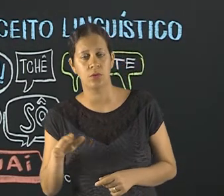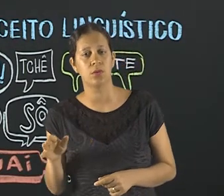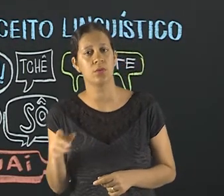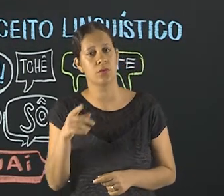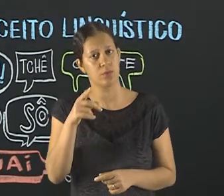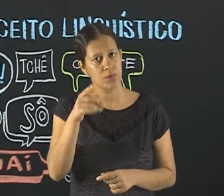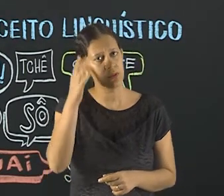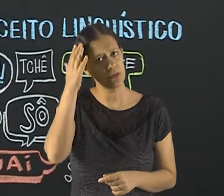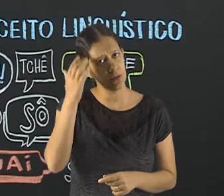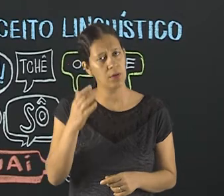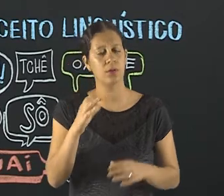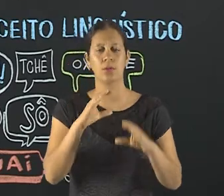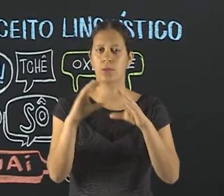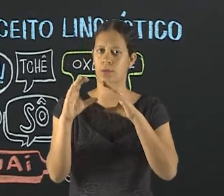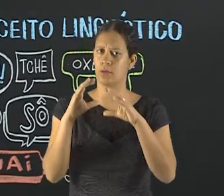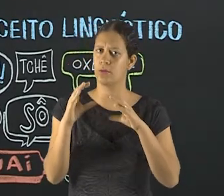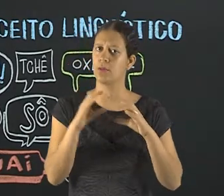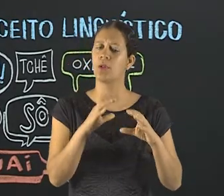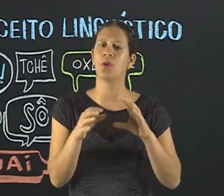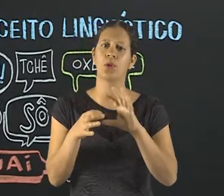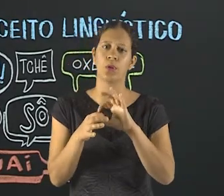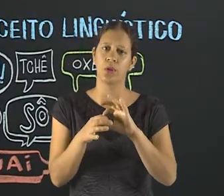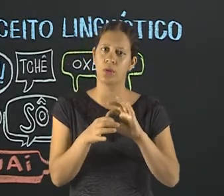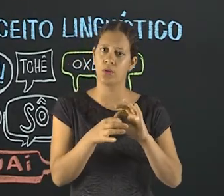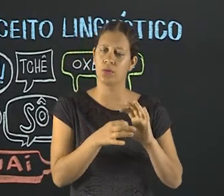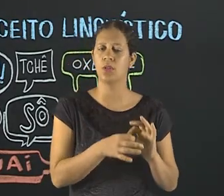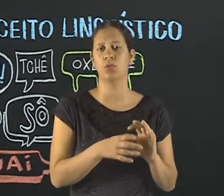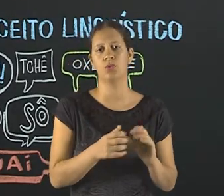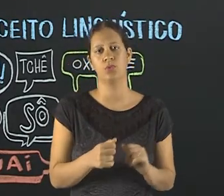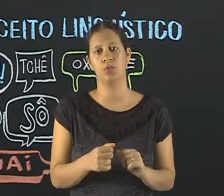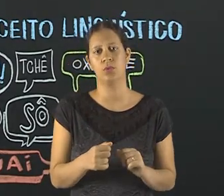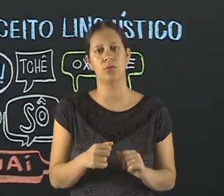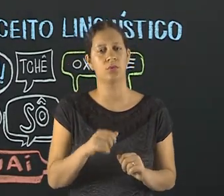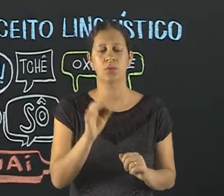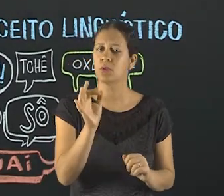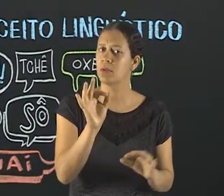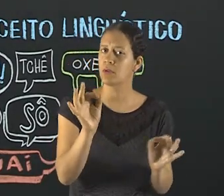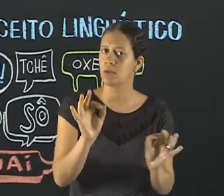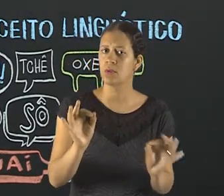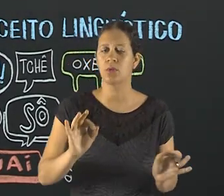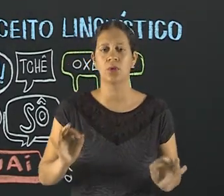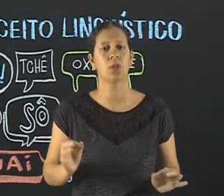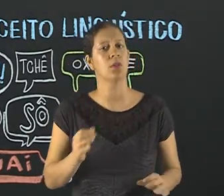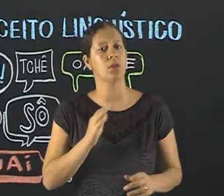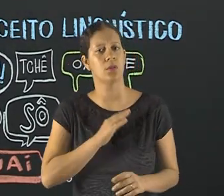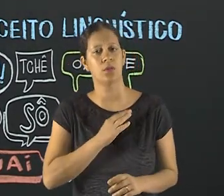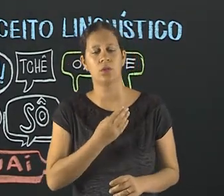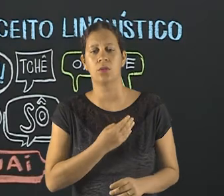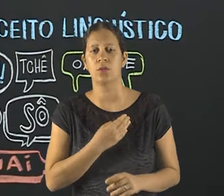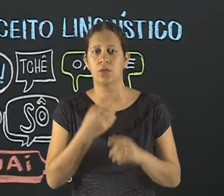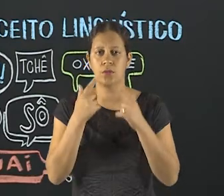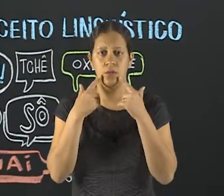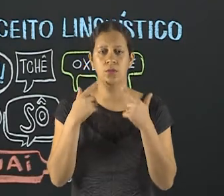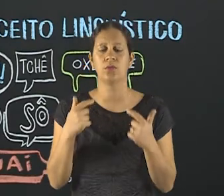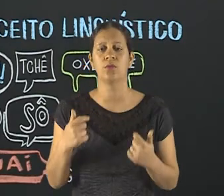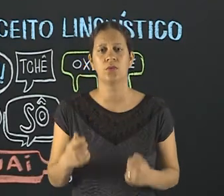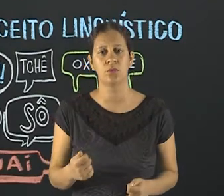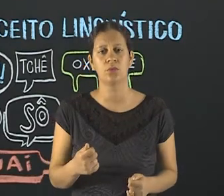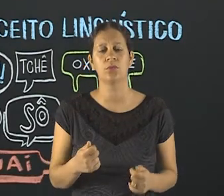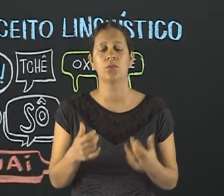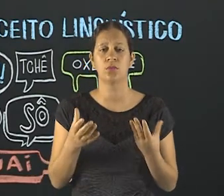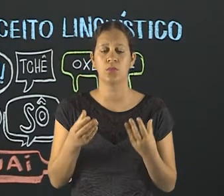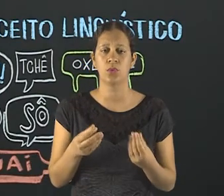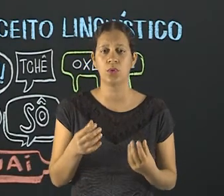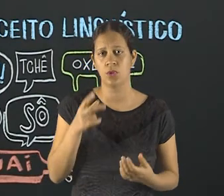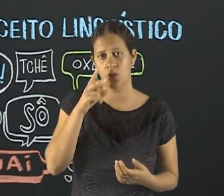sabe qual foi a situação, qual foi a classe, qual foi o contexto que ele aprendeu essa língua? Não. Então, não julgue. Não vamos cometer o que a gente chama de preconceito linguístico, que é uma